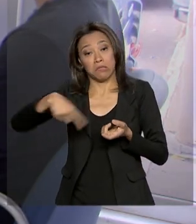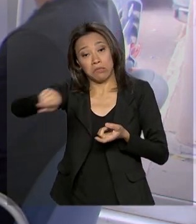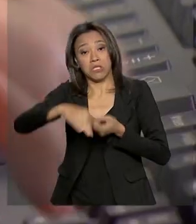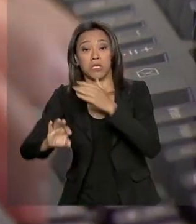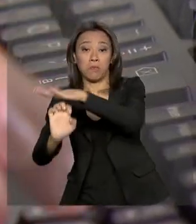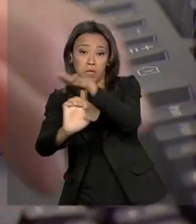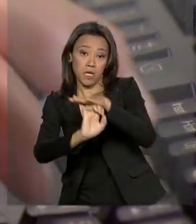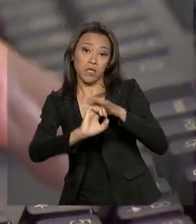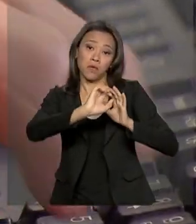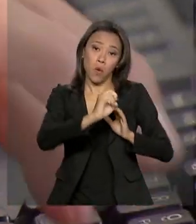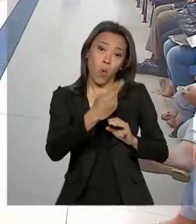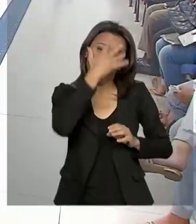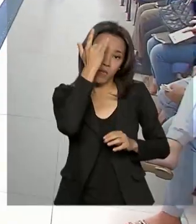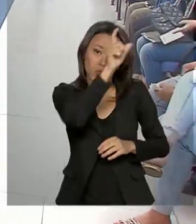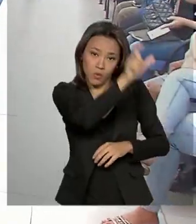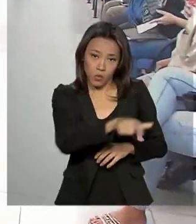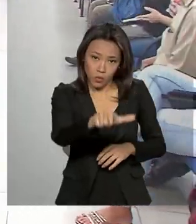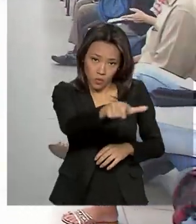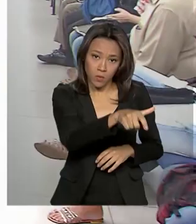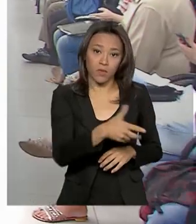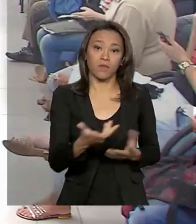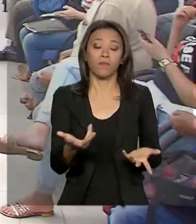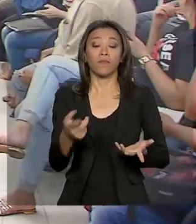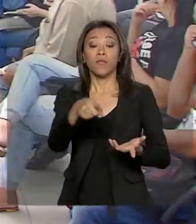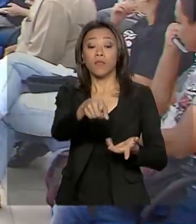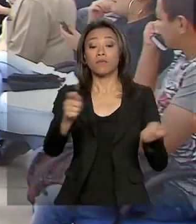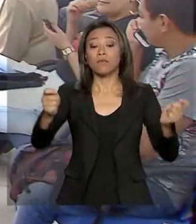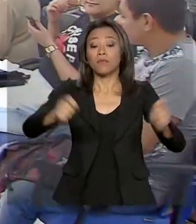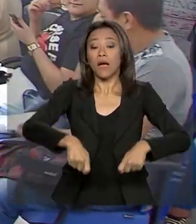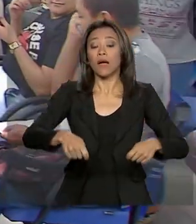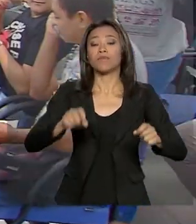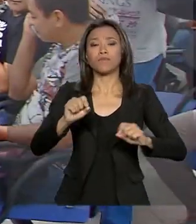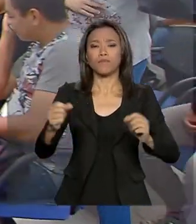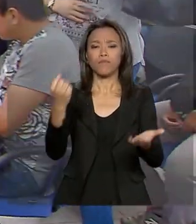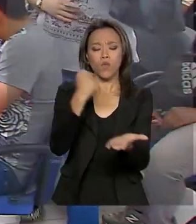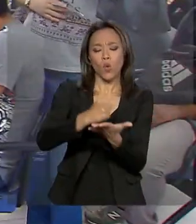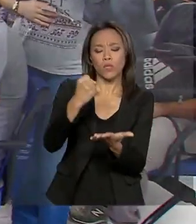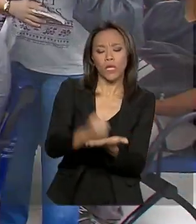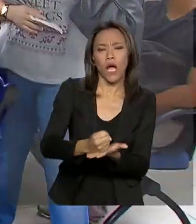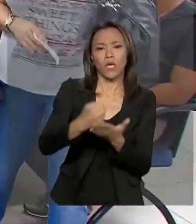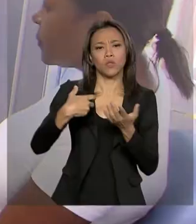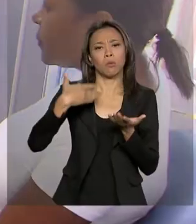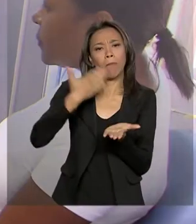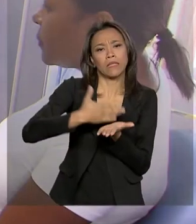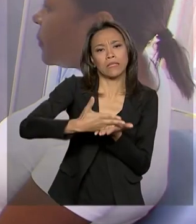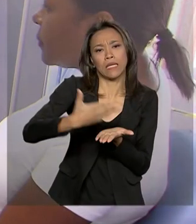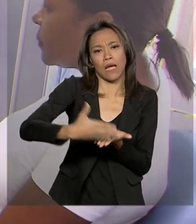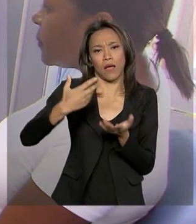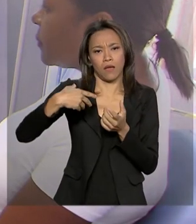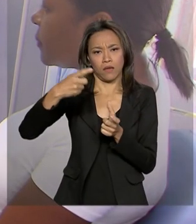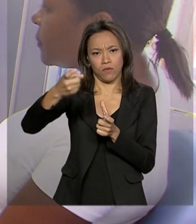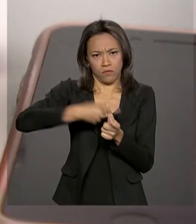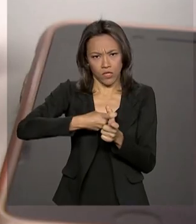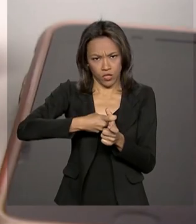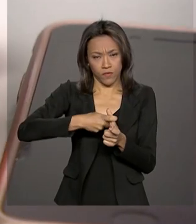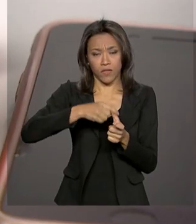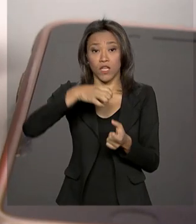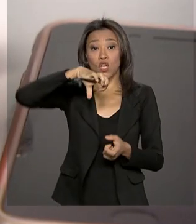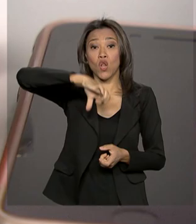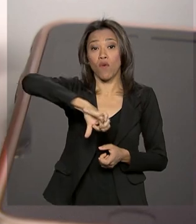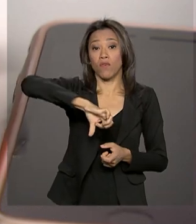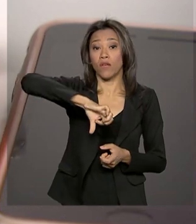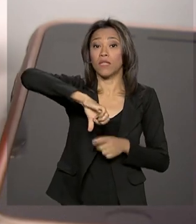empresas. No crédito comercial, é possível unificar os contratos em atraso e parcelar a dívida em até 96